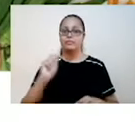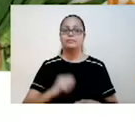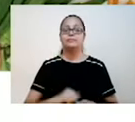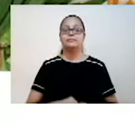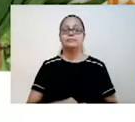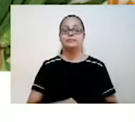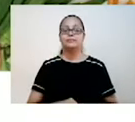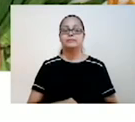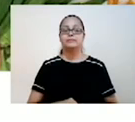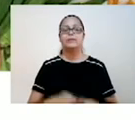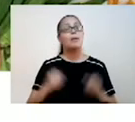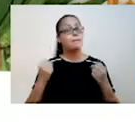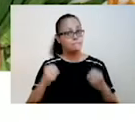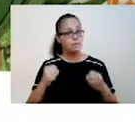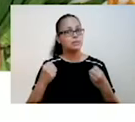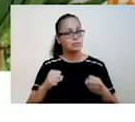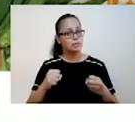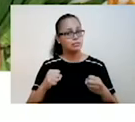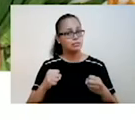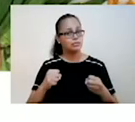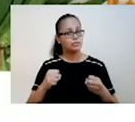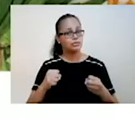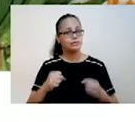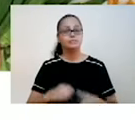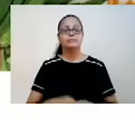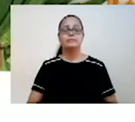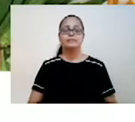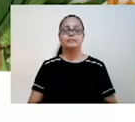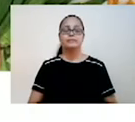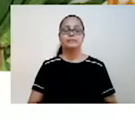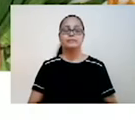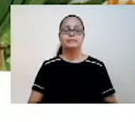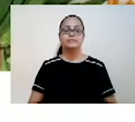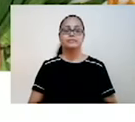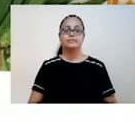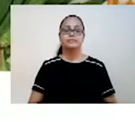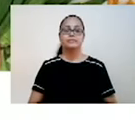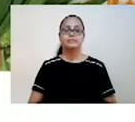Fiber. Isso, galera. Fibras. Fiber. Good.